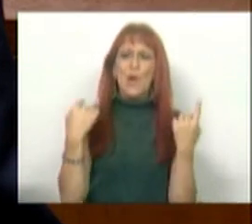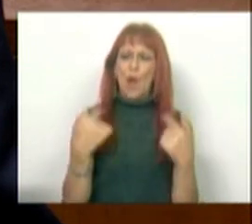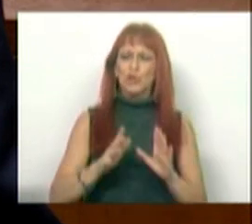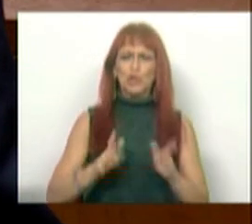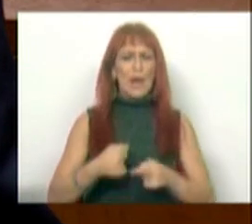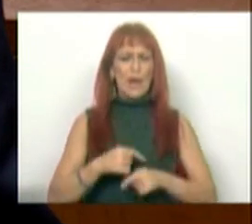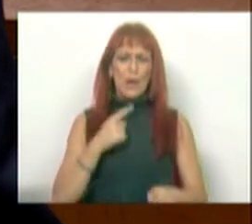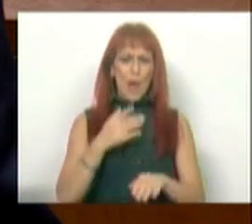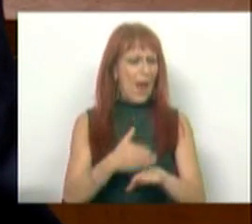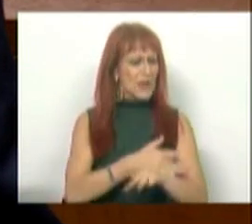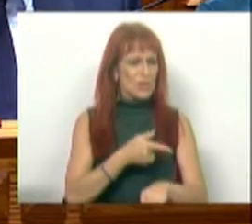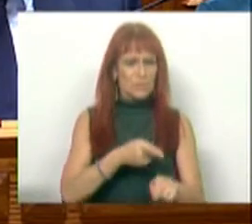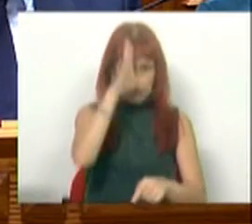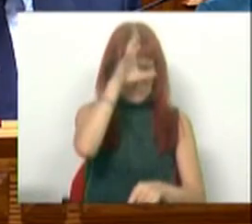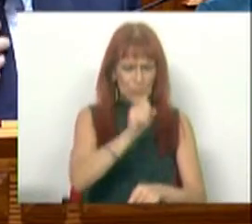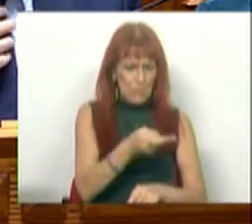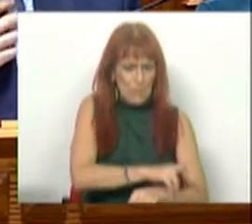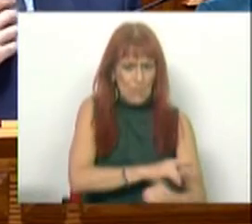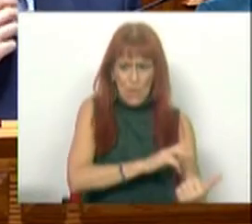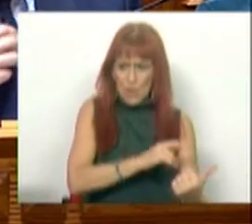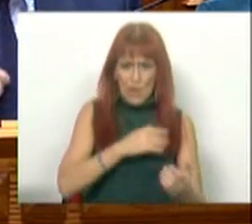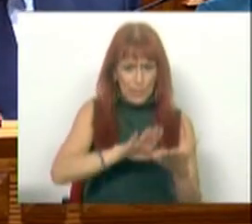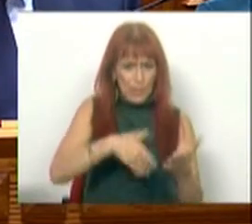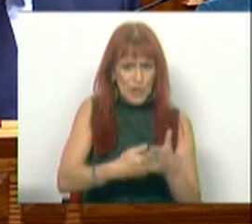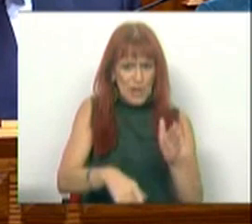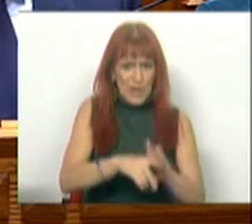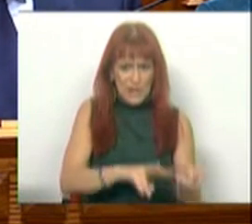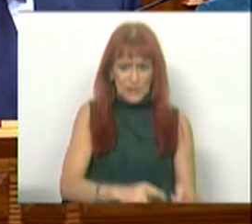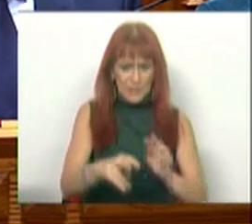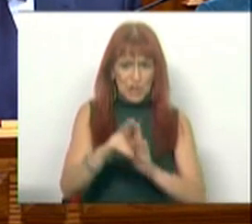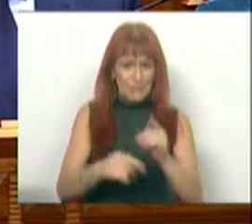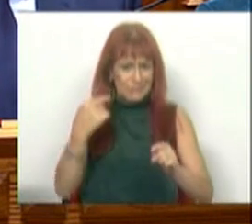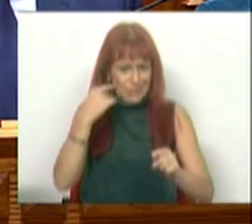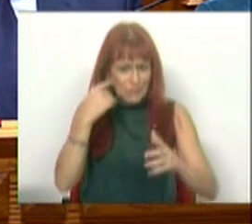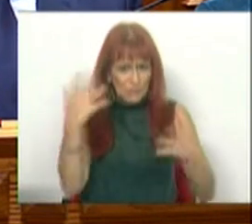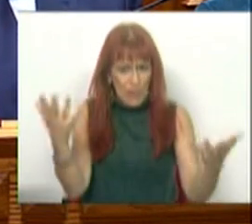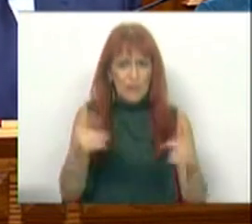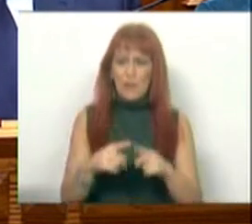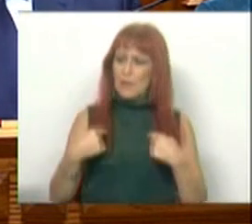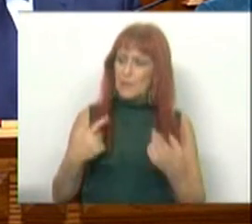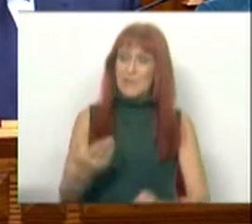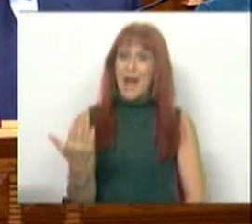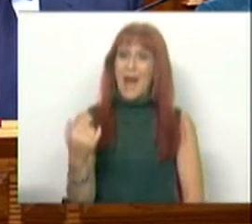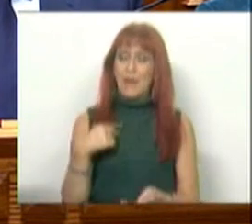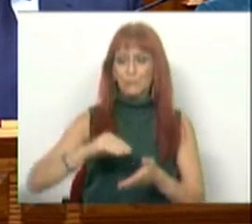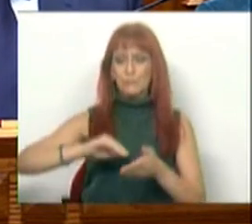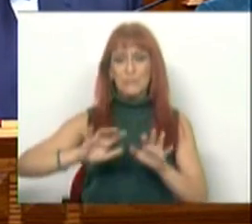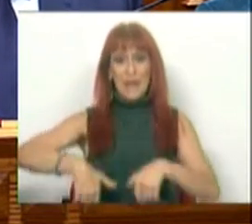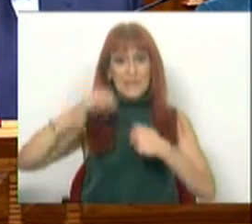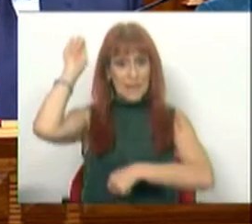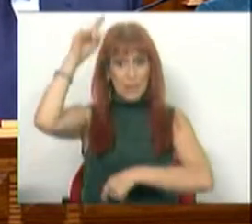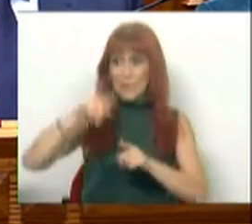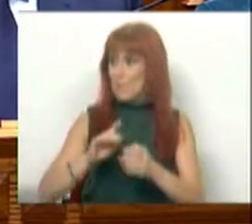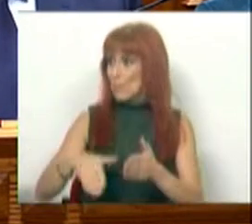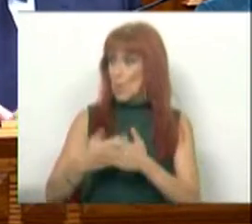já tínhamos na anterior legislatura aqui e uma proposta de lei para alterar o regime da caducidade. Temos pendente na Assembleia da República